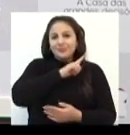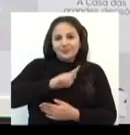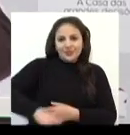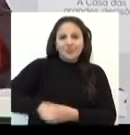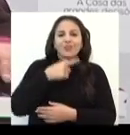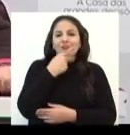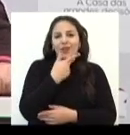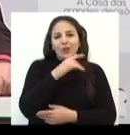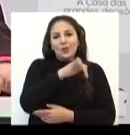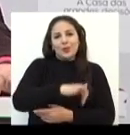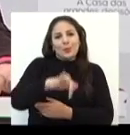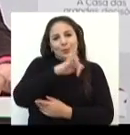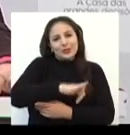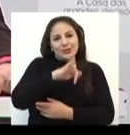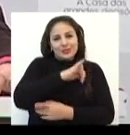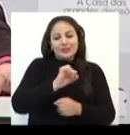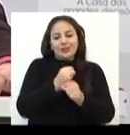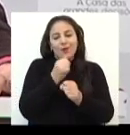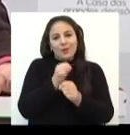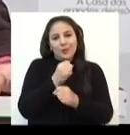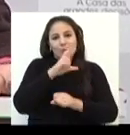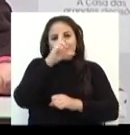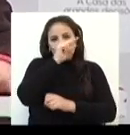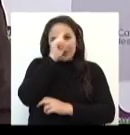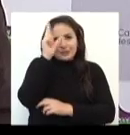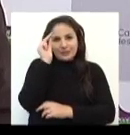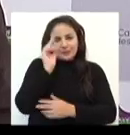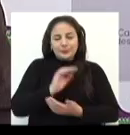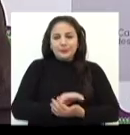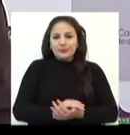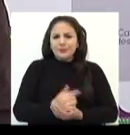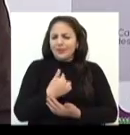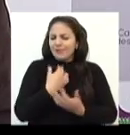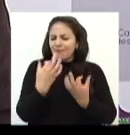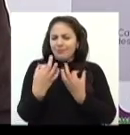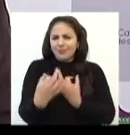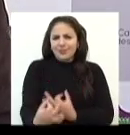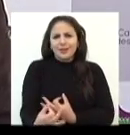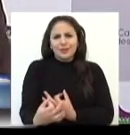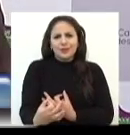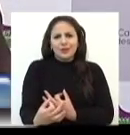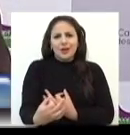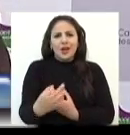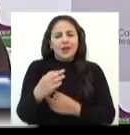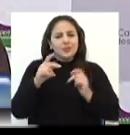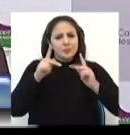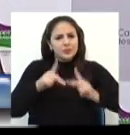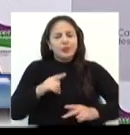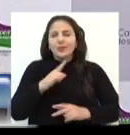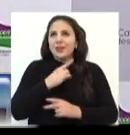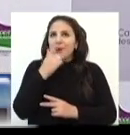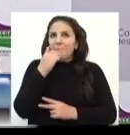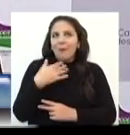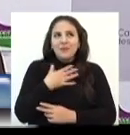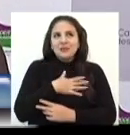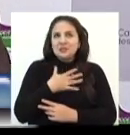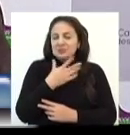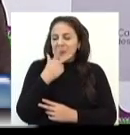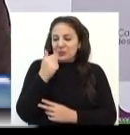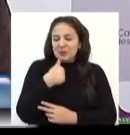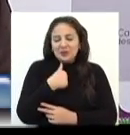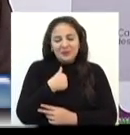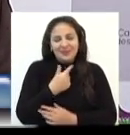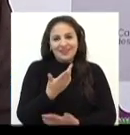destacou a importância da obra para o município. E eu tenho certeza que a população vai ter o mesmo sentimento que eu tive,